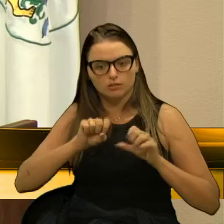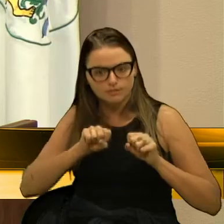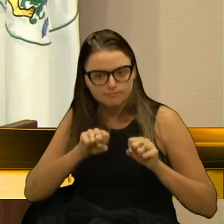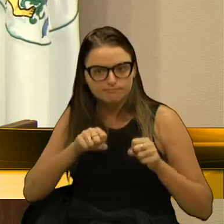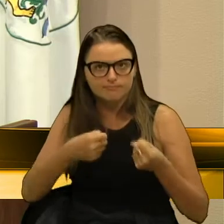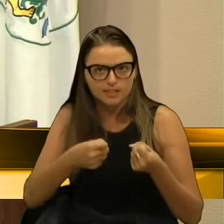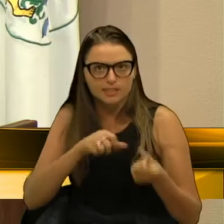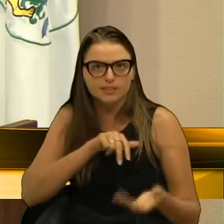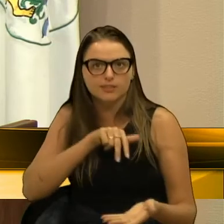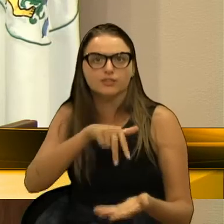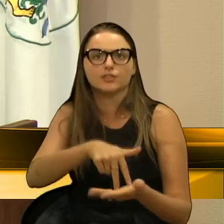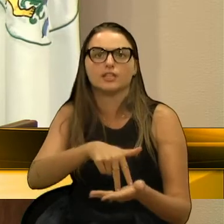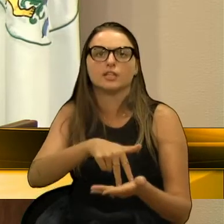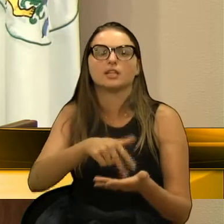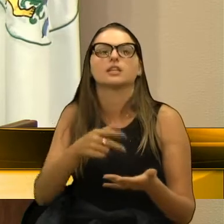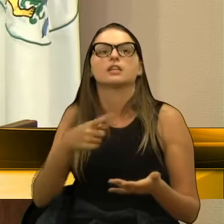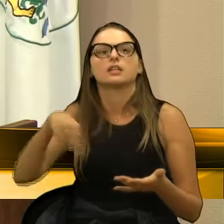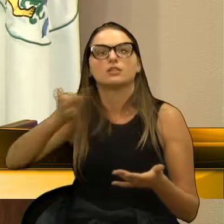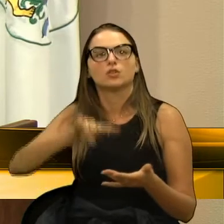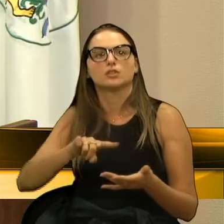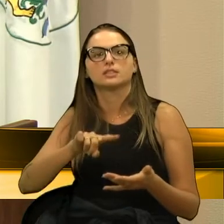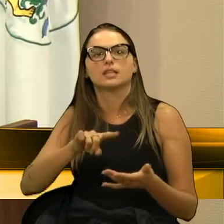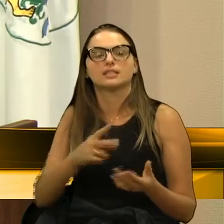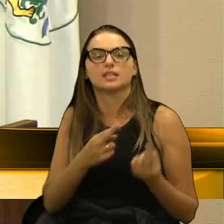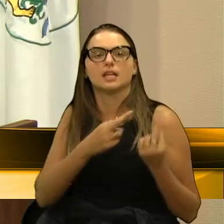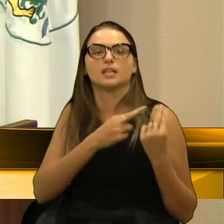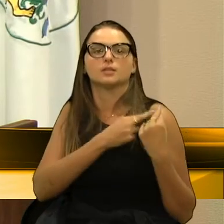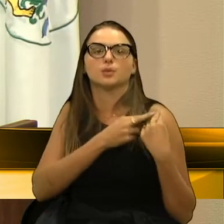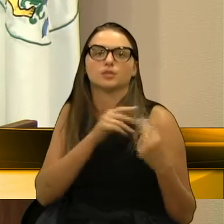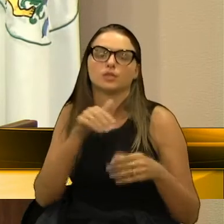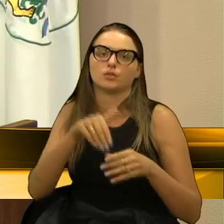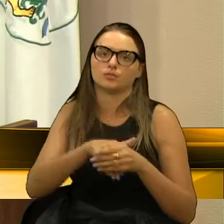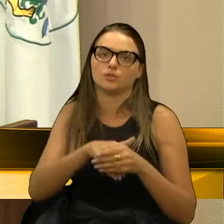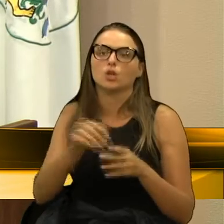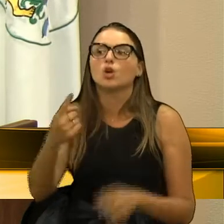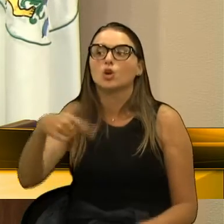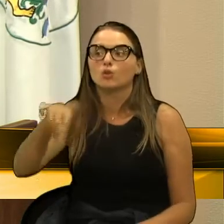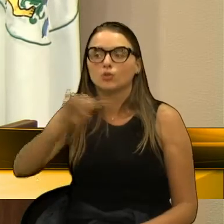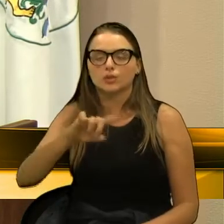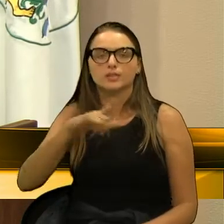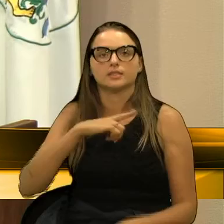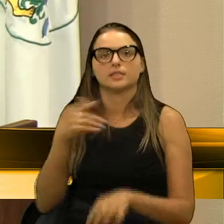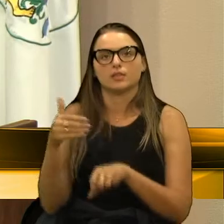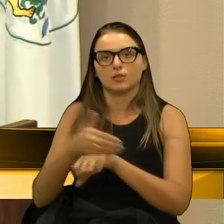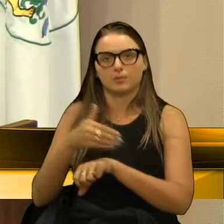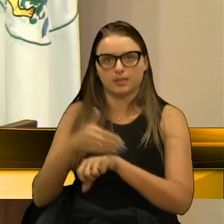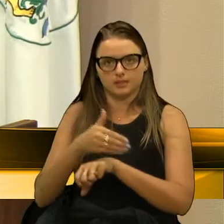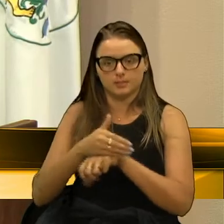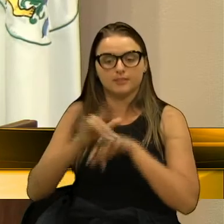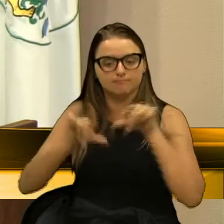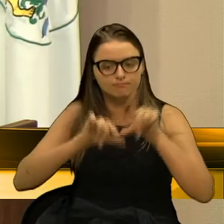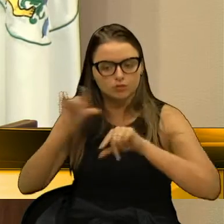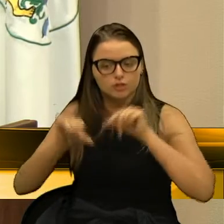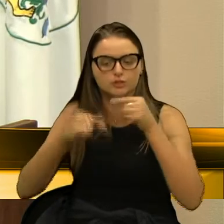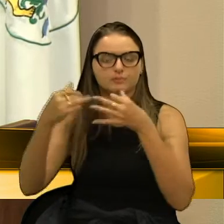foram, juntamente comigo, responsáveis por isso. Vocês tiveram participação decisiva nisso.